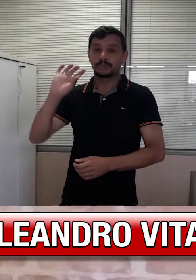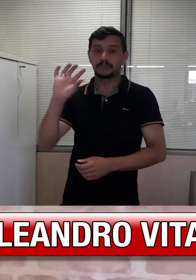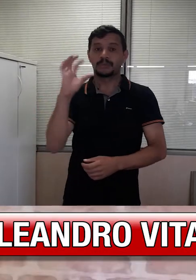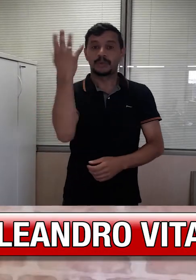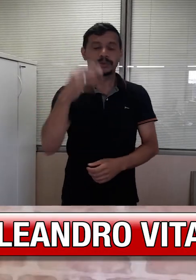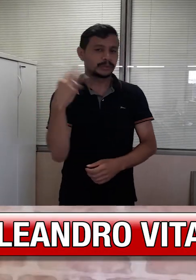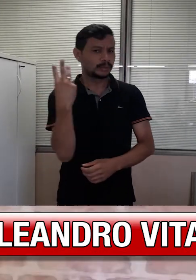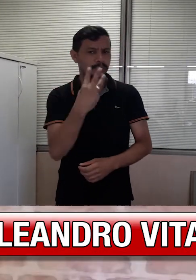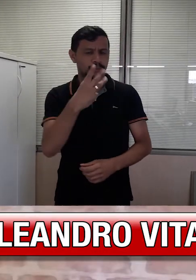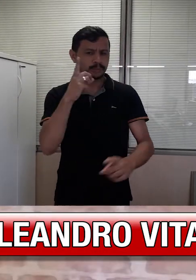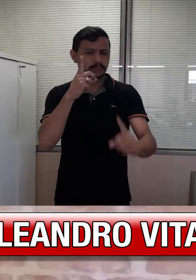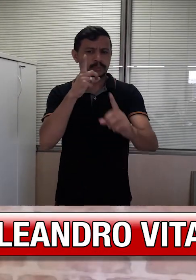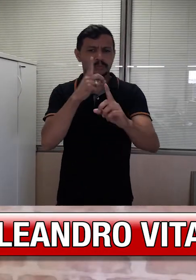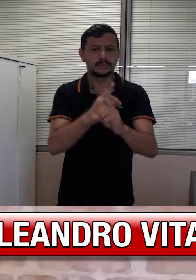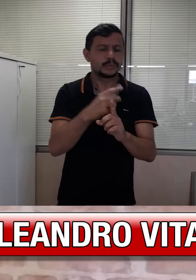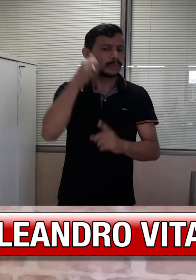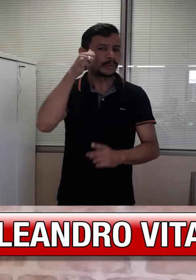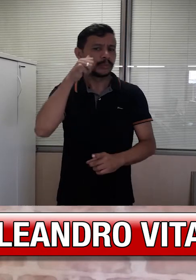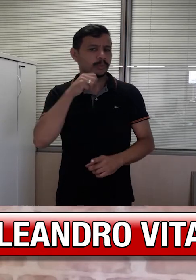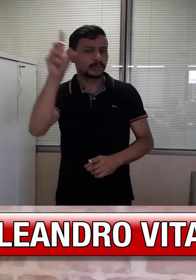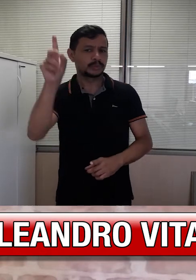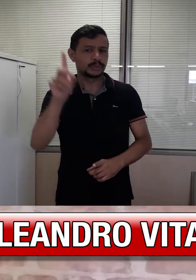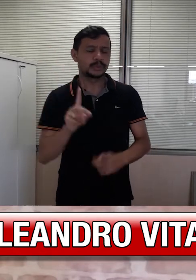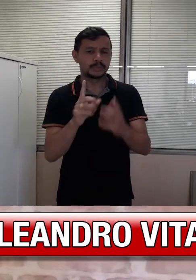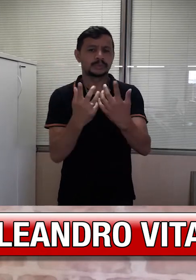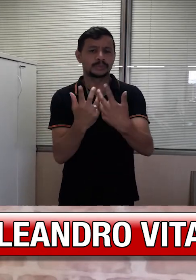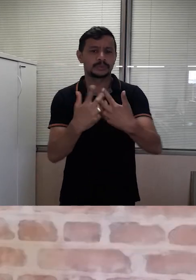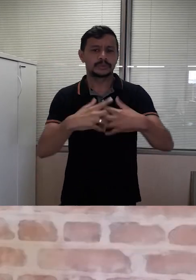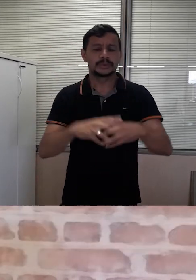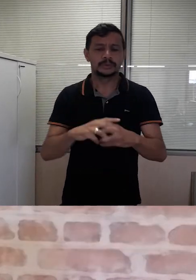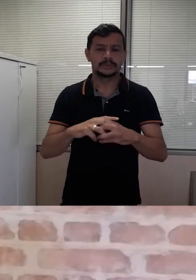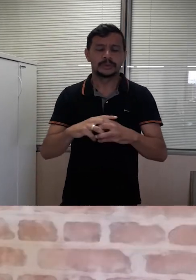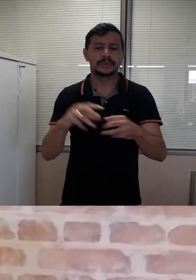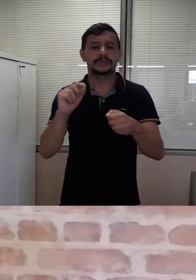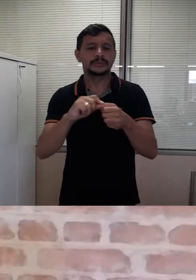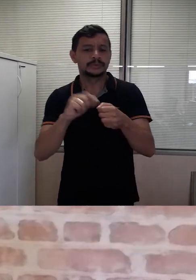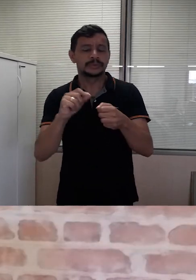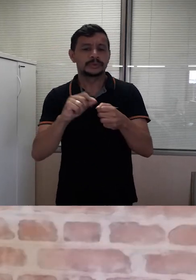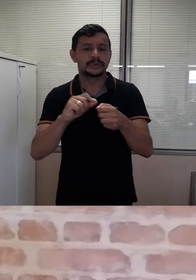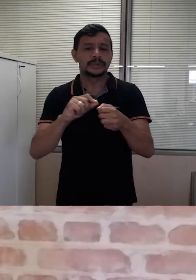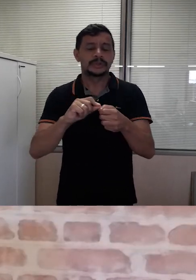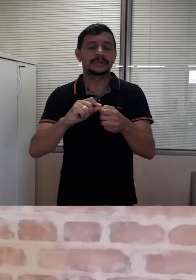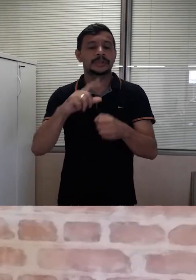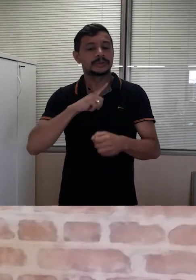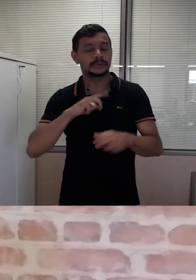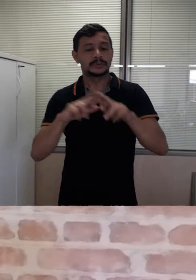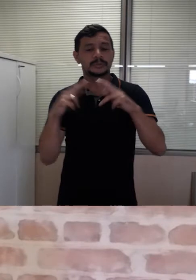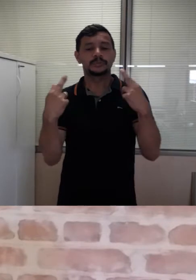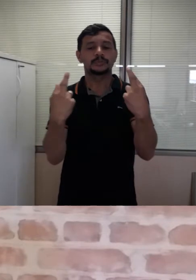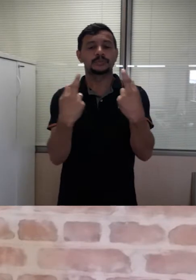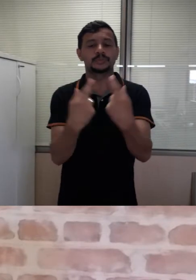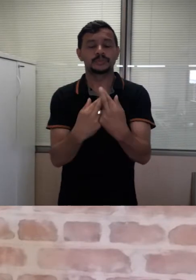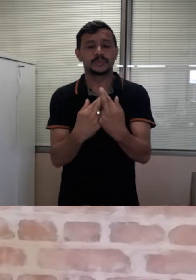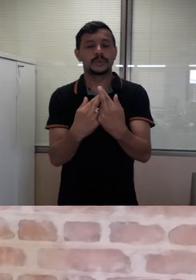Ontem aconteceu o terceiro encontro das diretoras sindicais. Realizada pelo Zoom, atividade reuniu